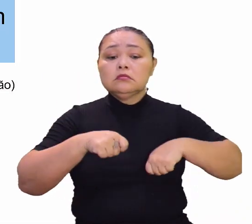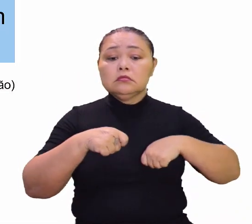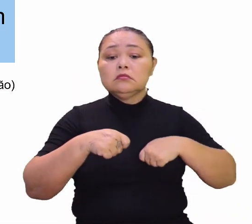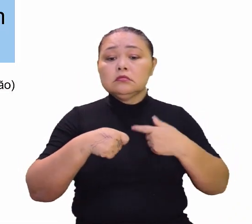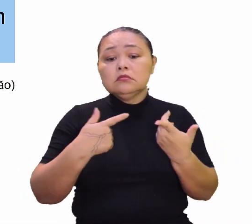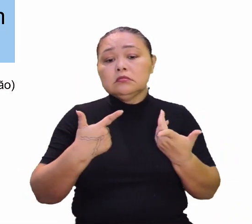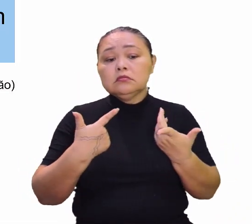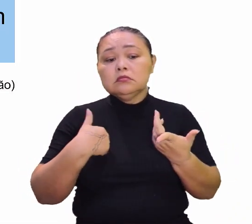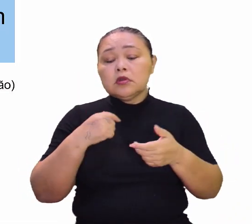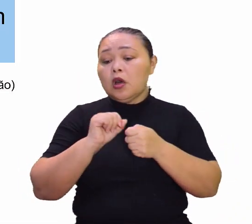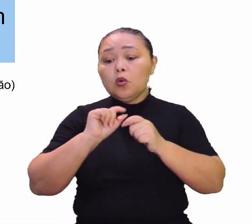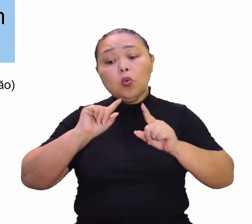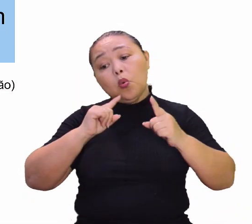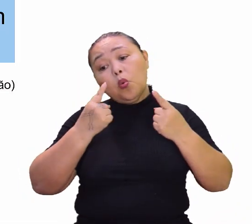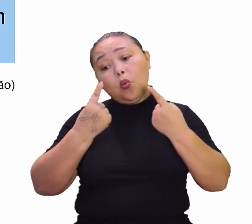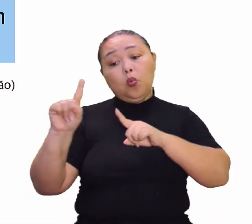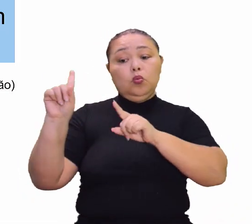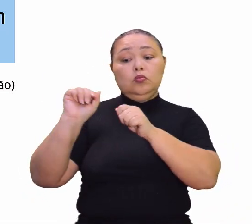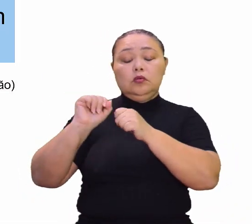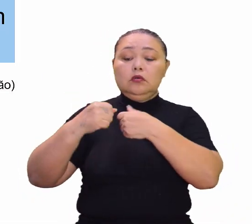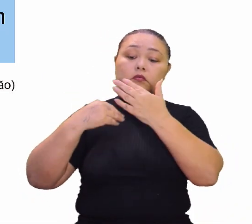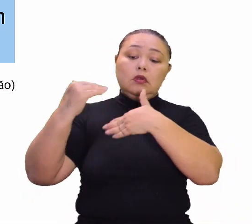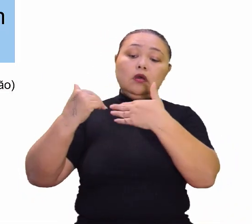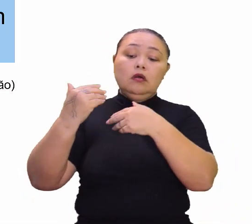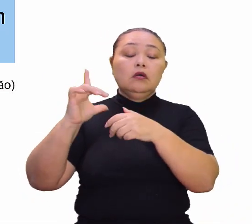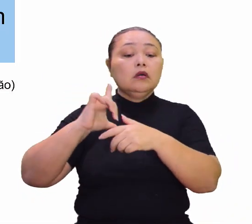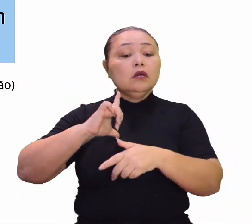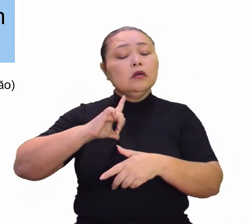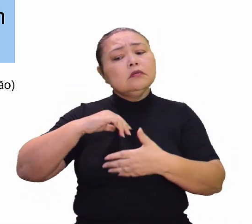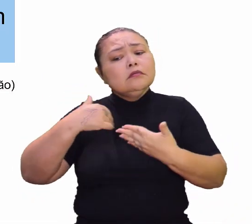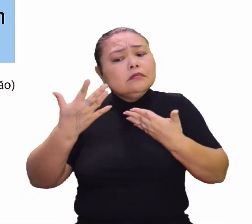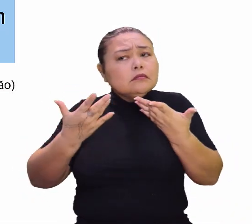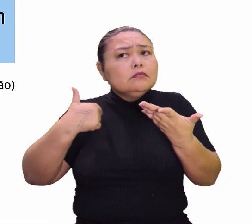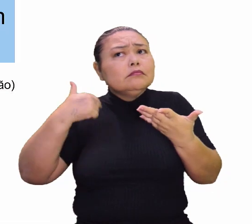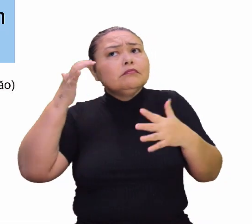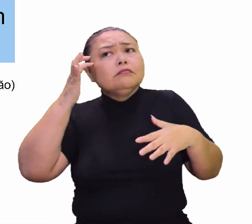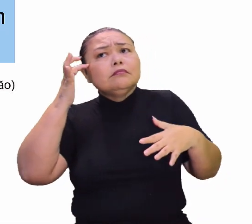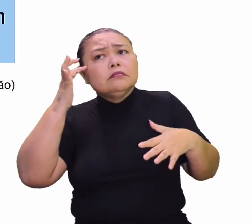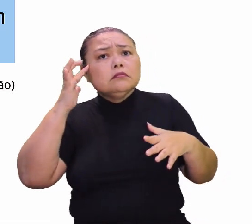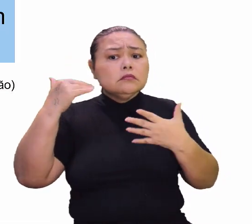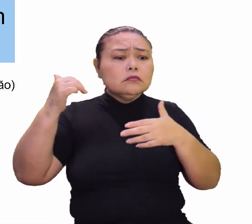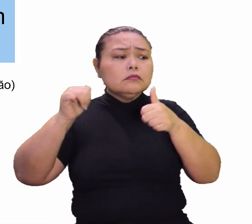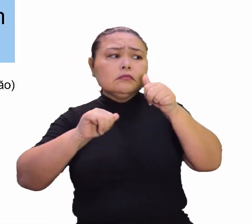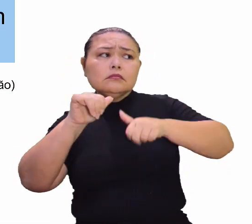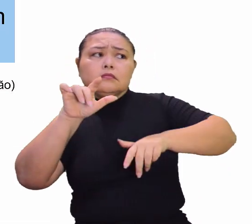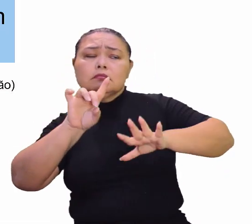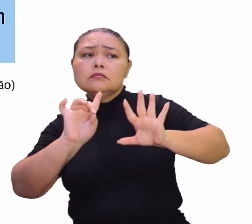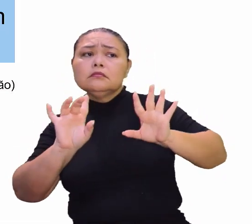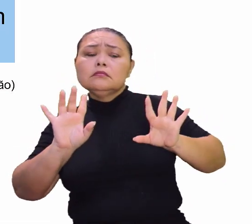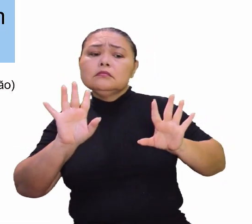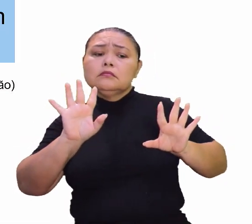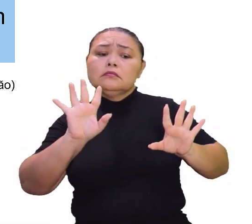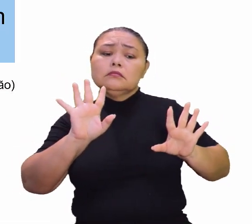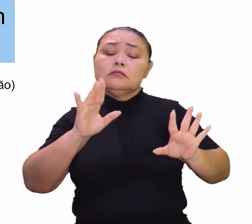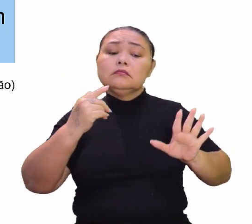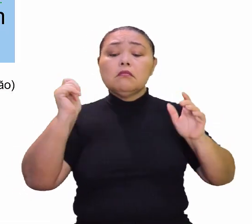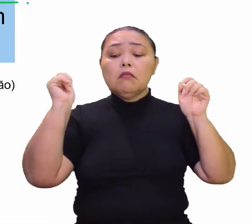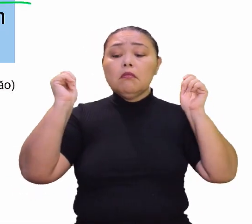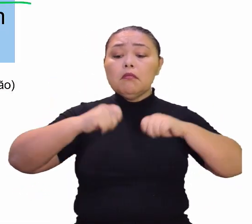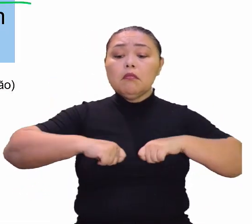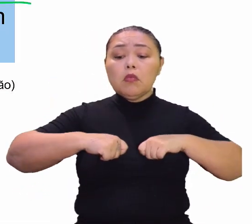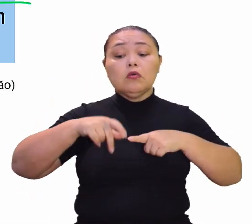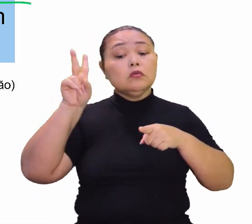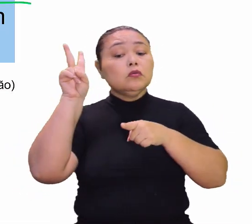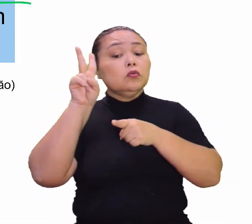Então, não sou contra o progresso, não é isso? Mas a gente apela para o bom senso. Para quê? Para que a gente possa